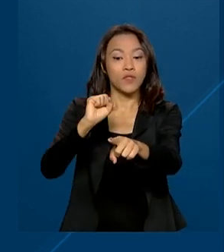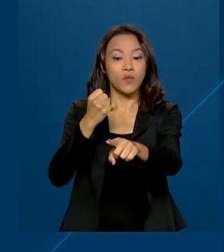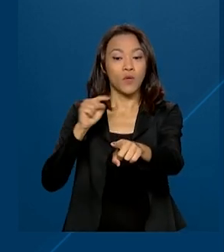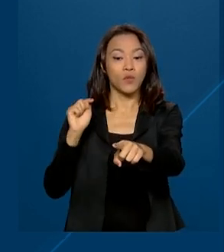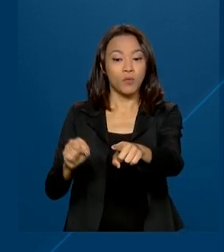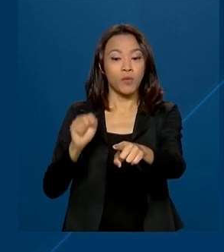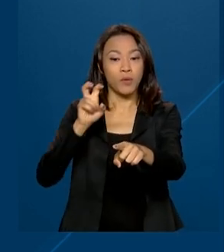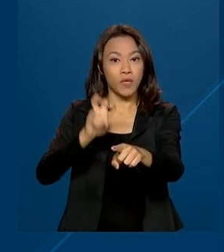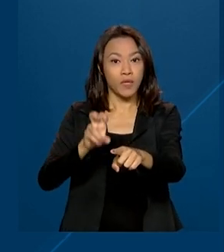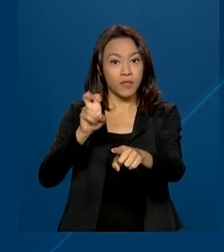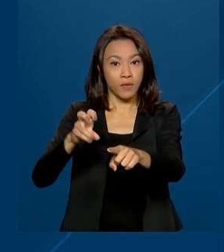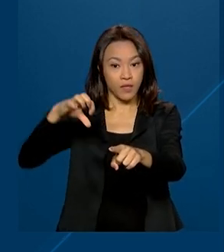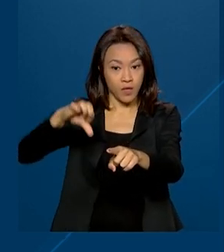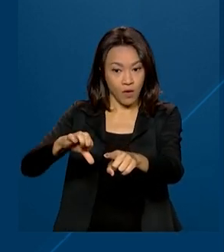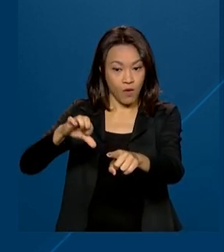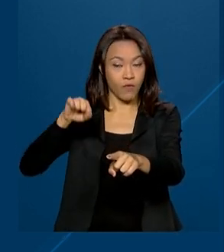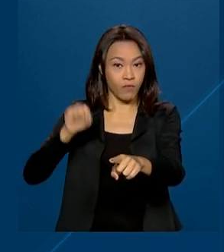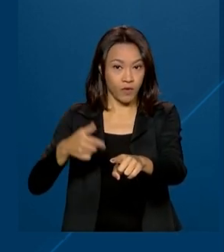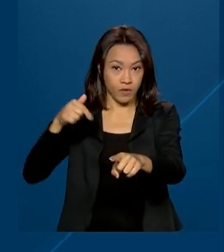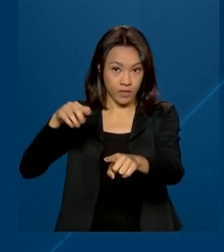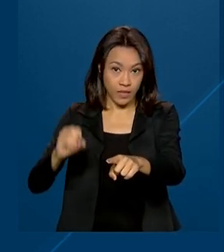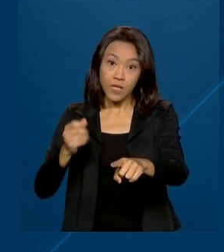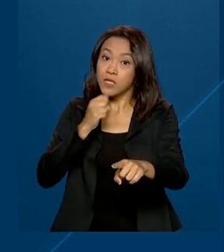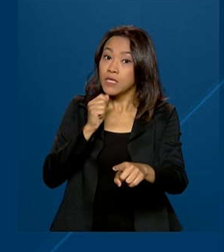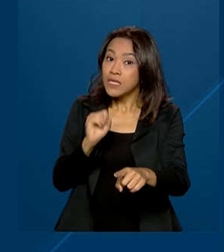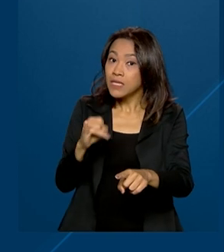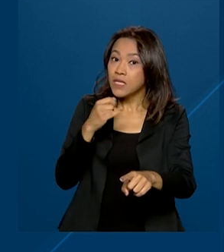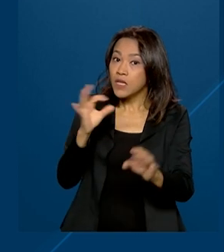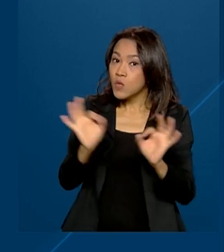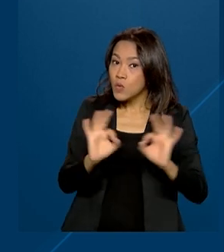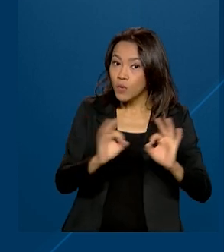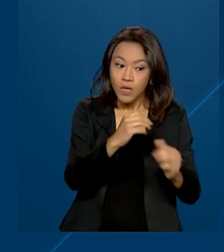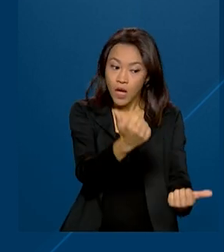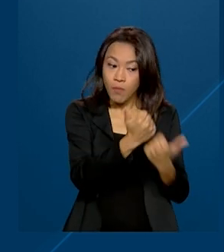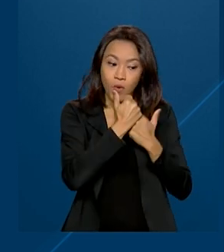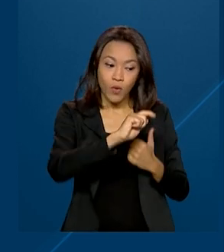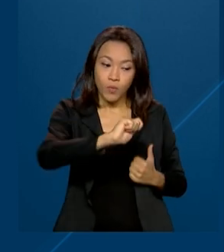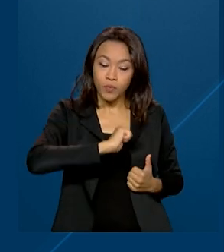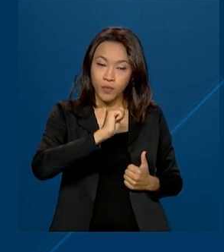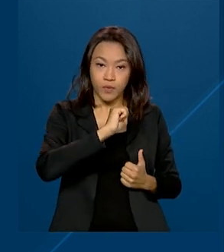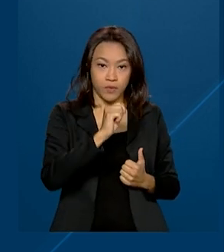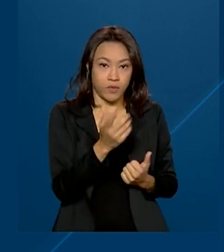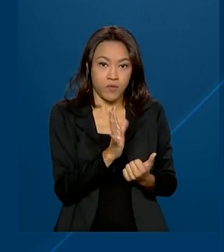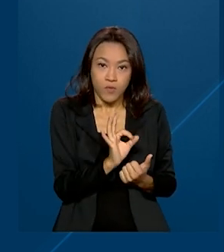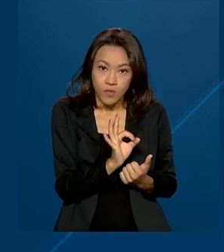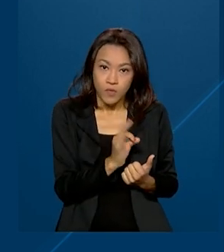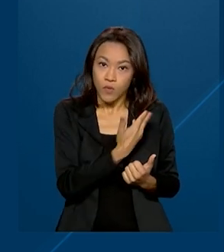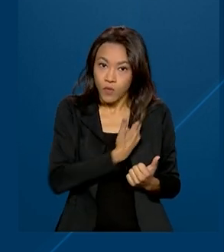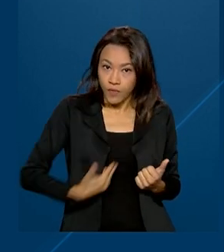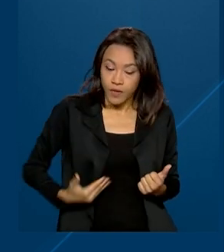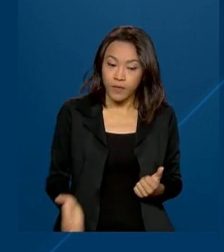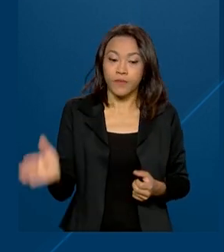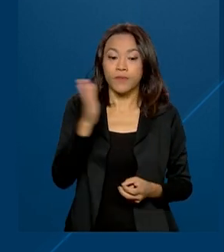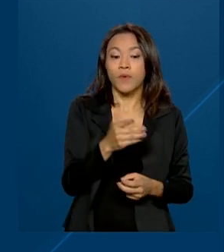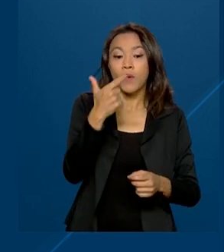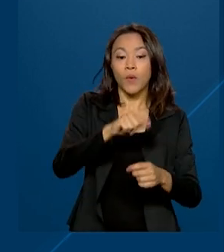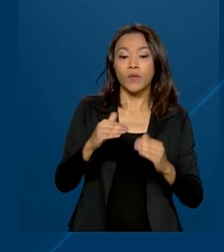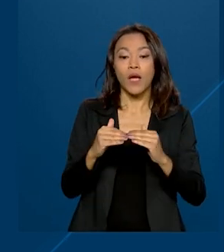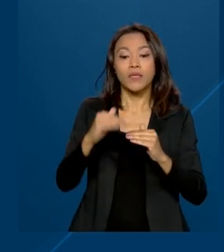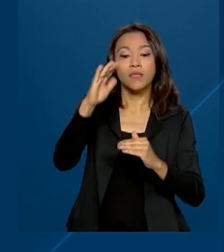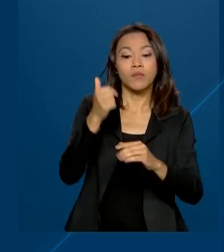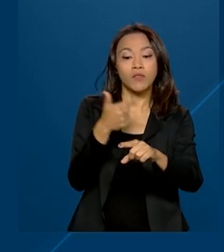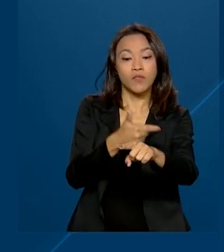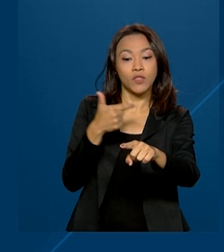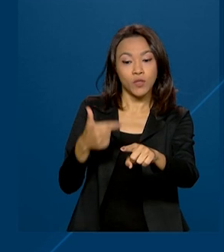no ano anterior, caso não tenha recebido auxílio emergencial. Rendimentos tributáveis acima de R 22